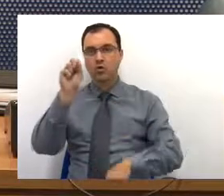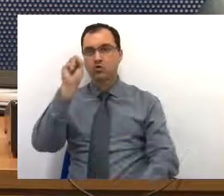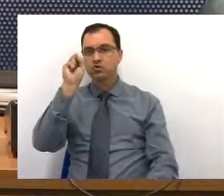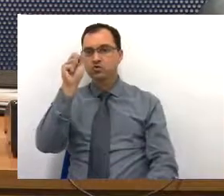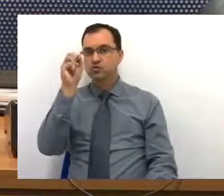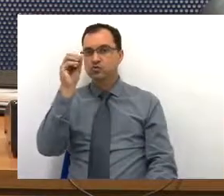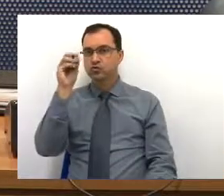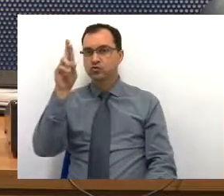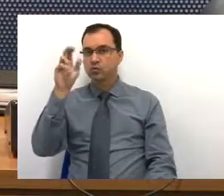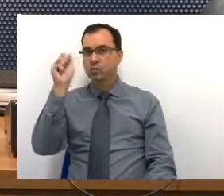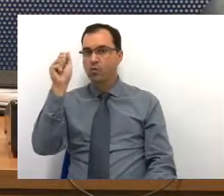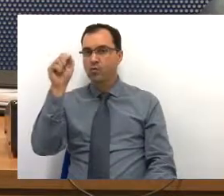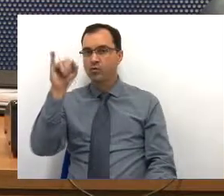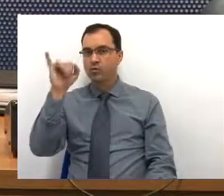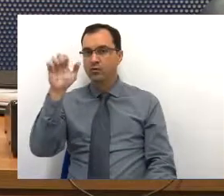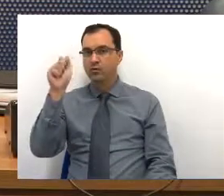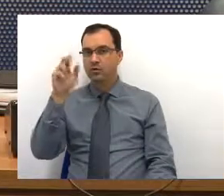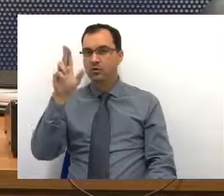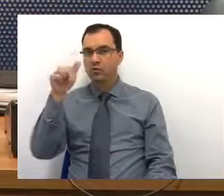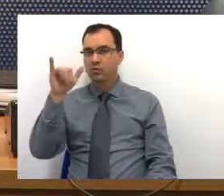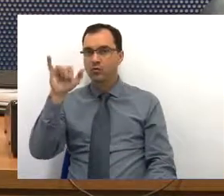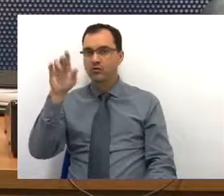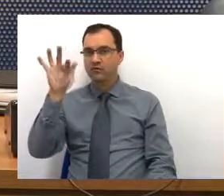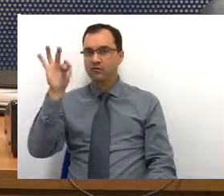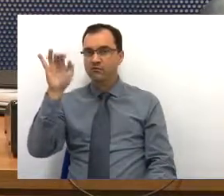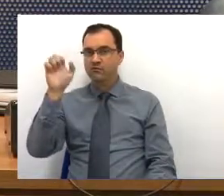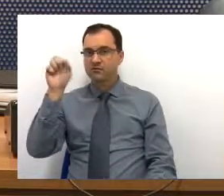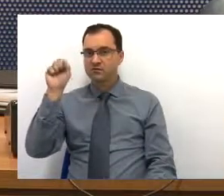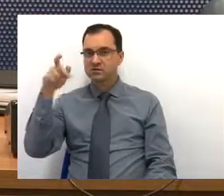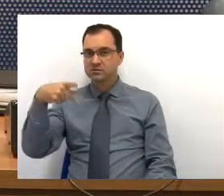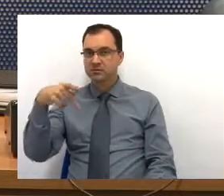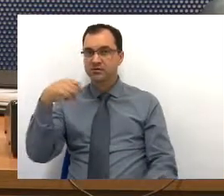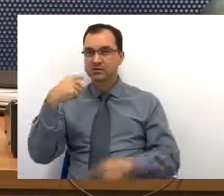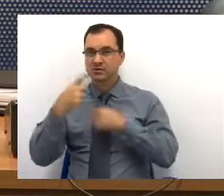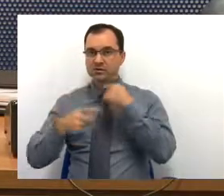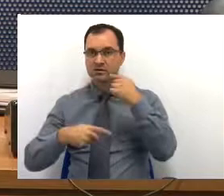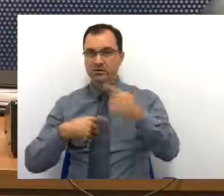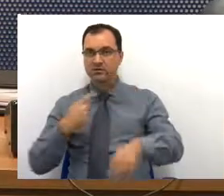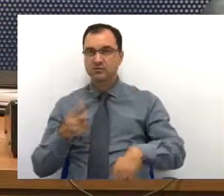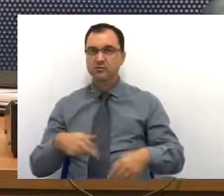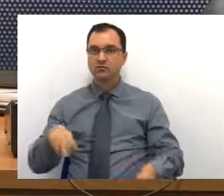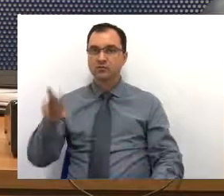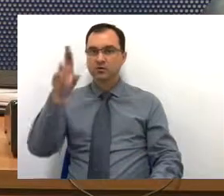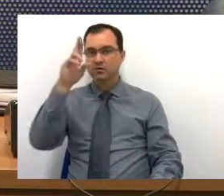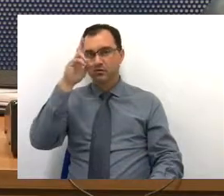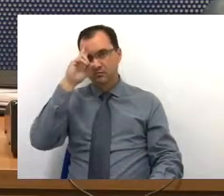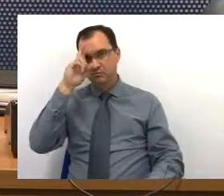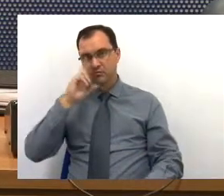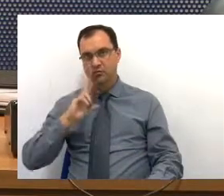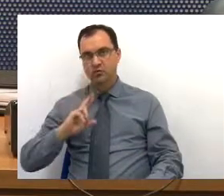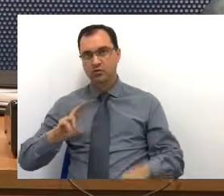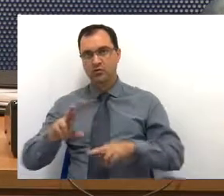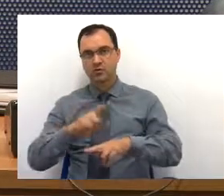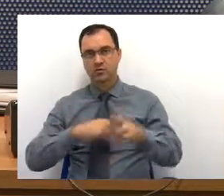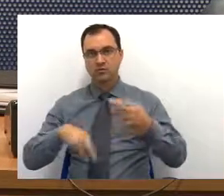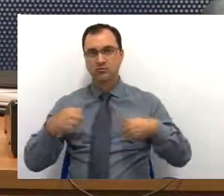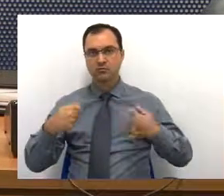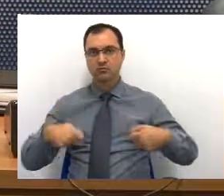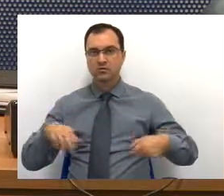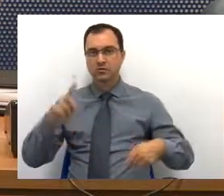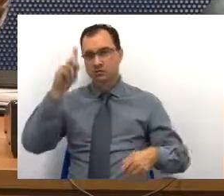reitora da Unifesp. Depois, a reitora me diz, não, isso tem que ser uma